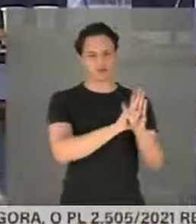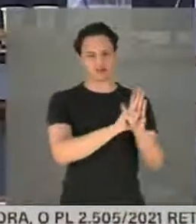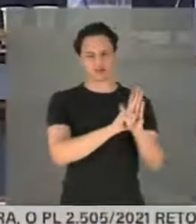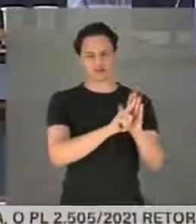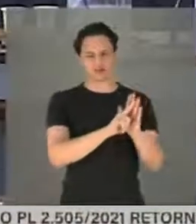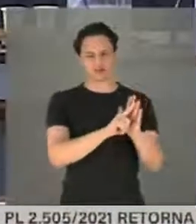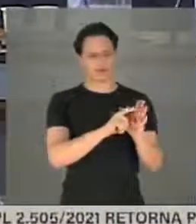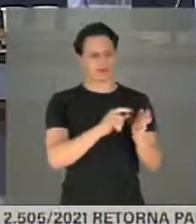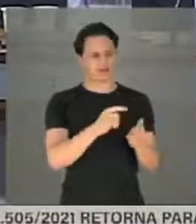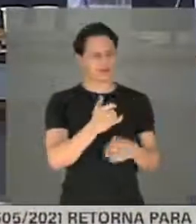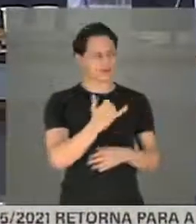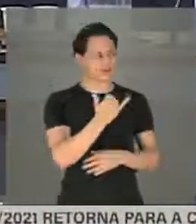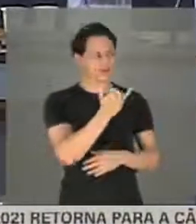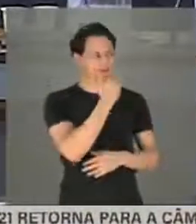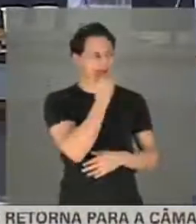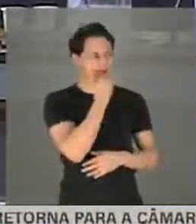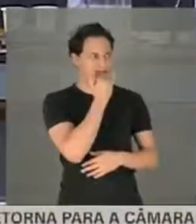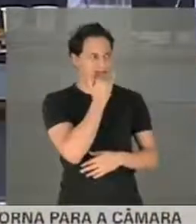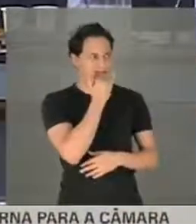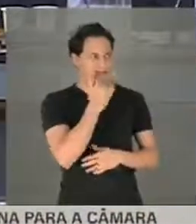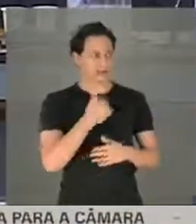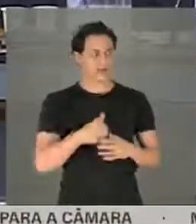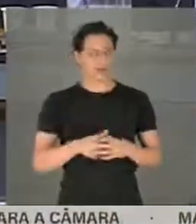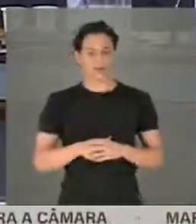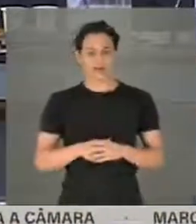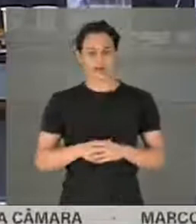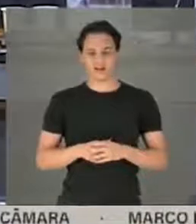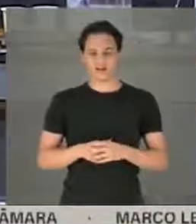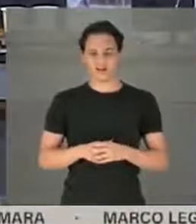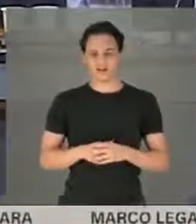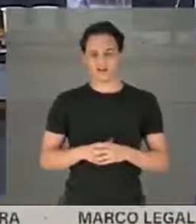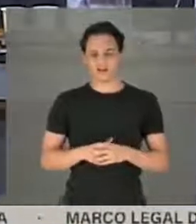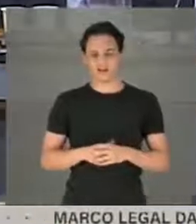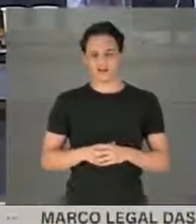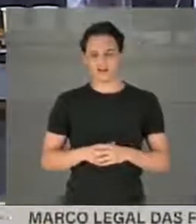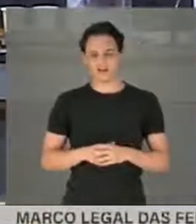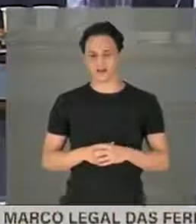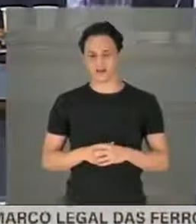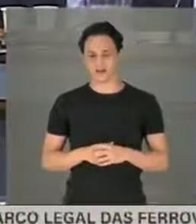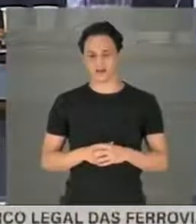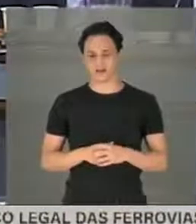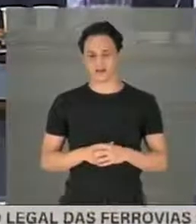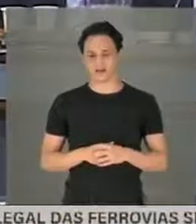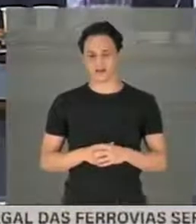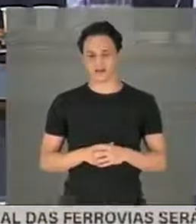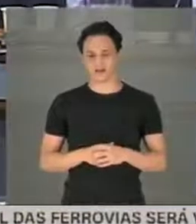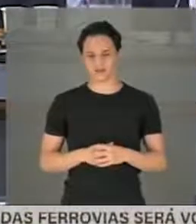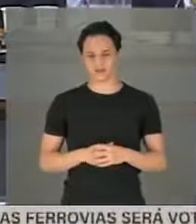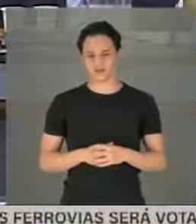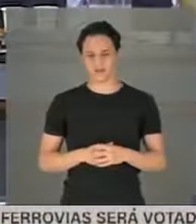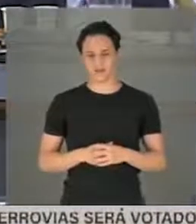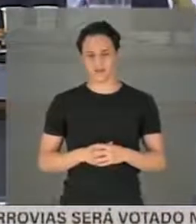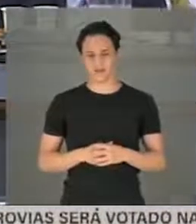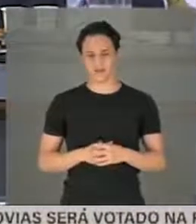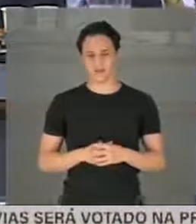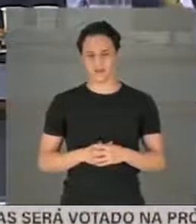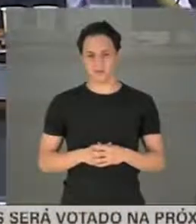Desculpa mais uma vez estar aqui, o senhor presidente, Marco, perdão. E obrigado pela oportunidade de estar falando, senador Renan.